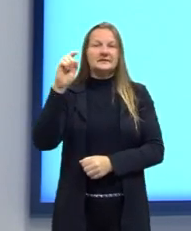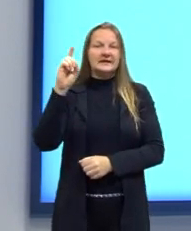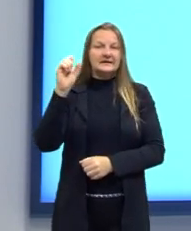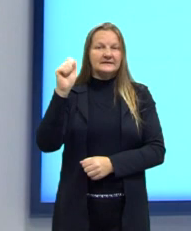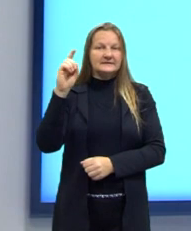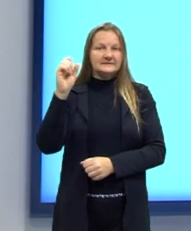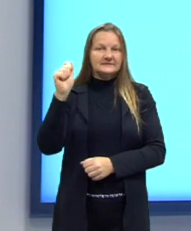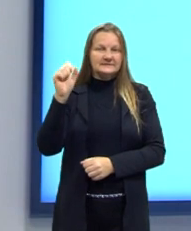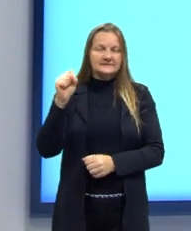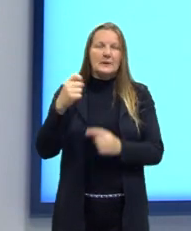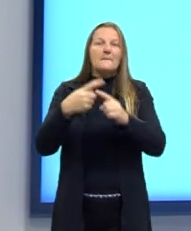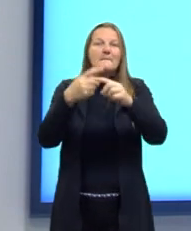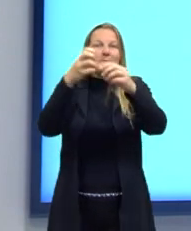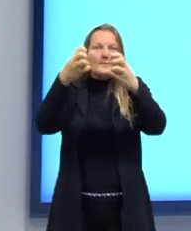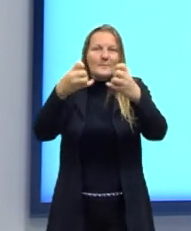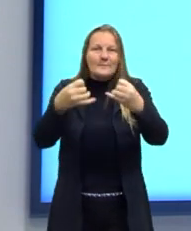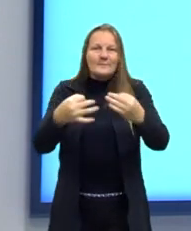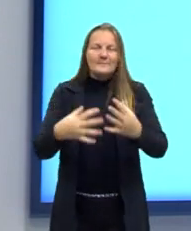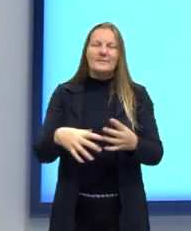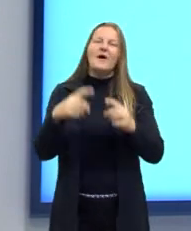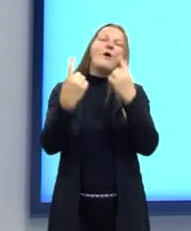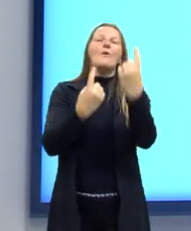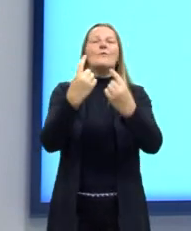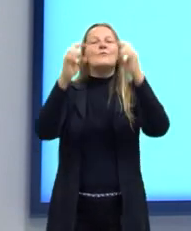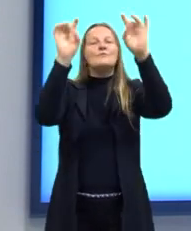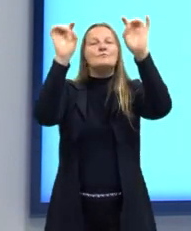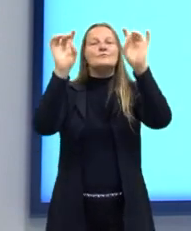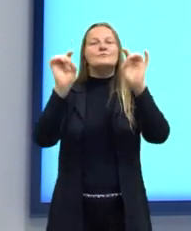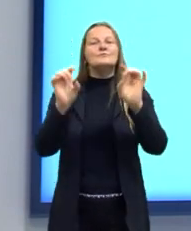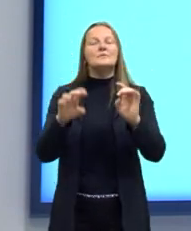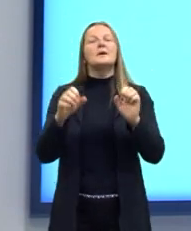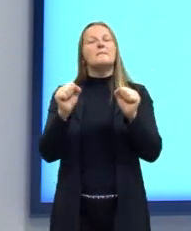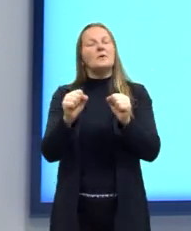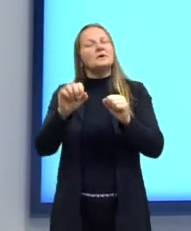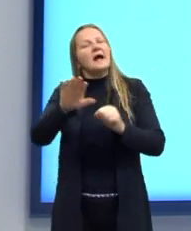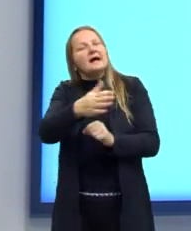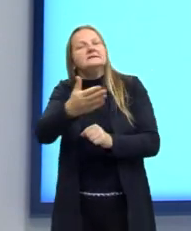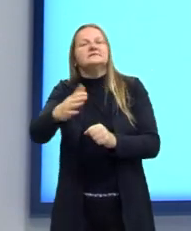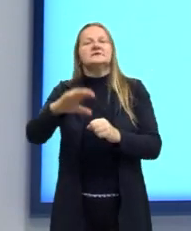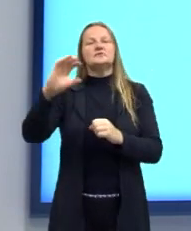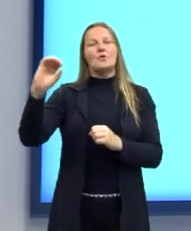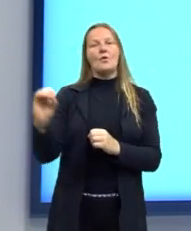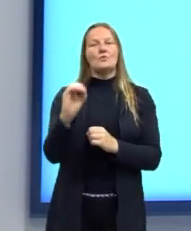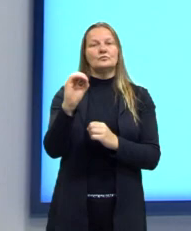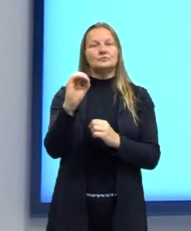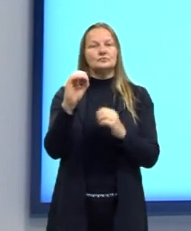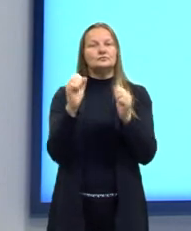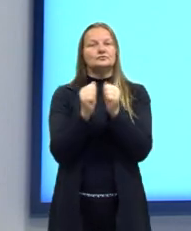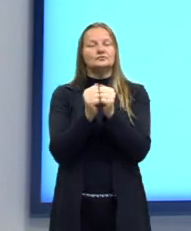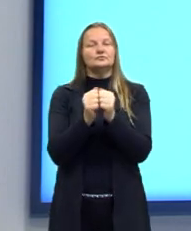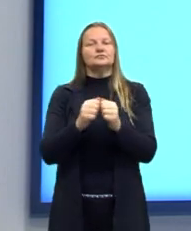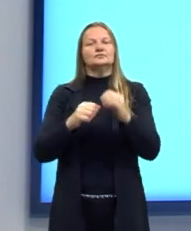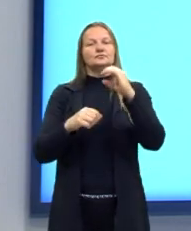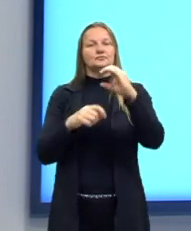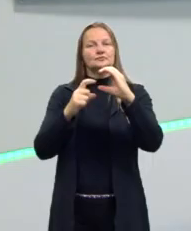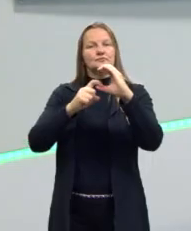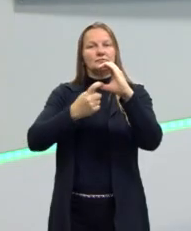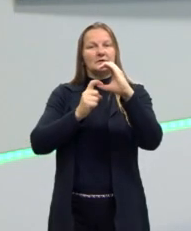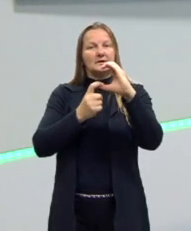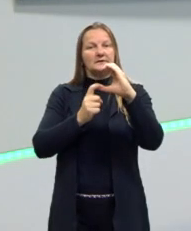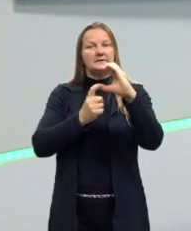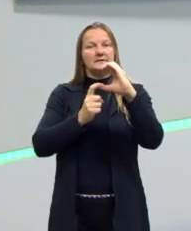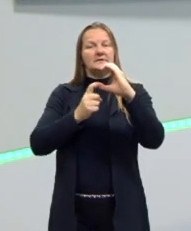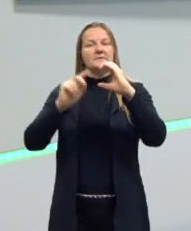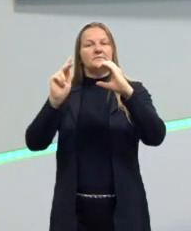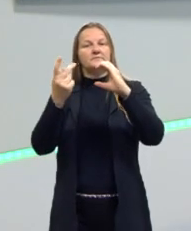em alguns casos específicos, podem apresentar o oxigênio. Então, são compostos que tem carbono, hidrogênio,